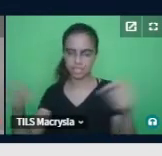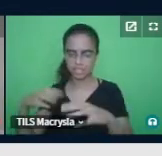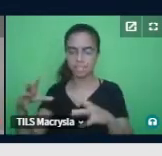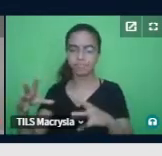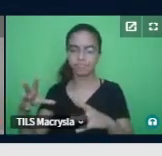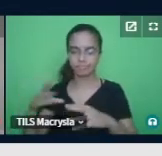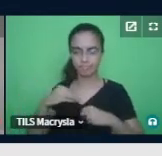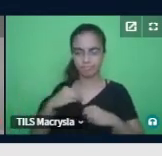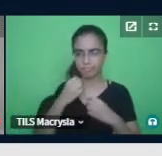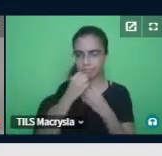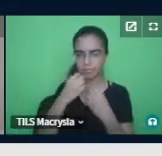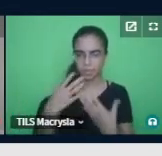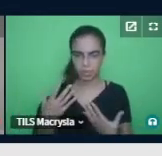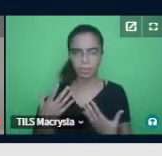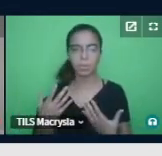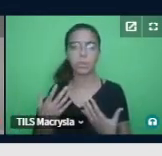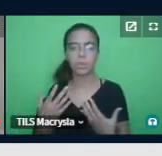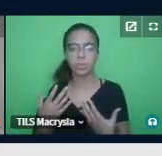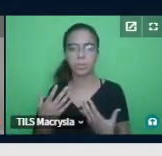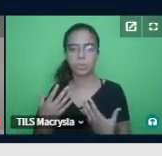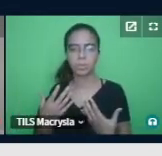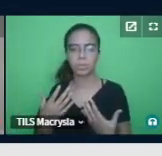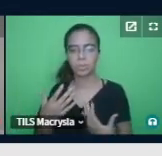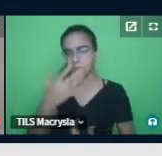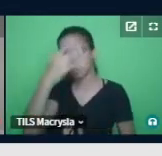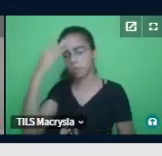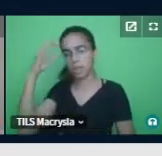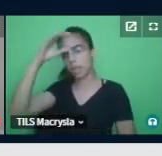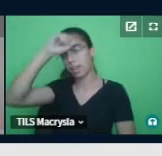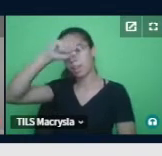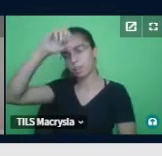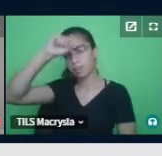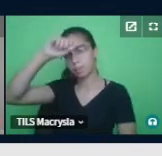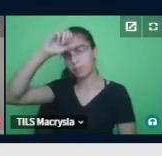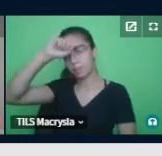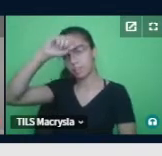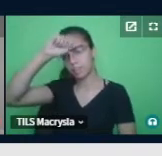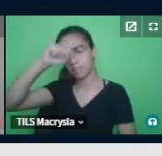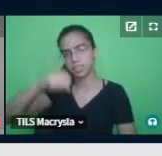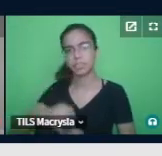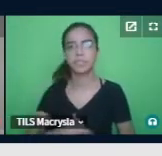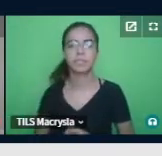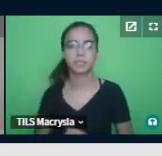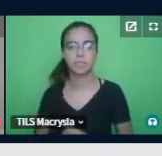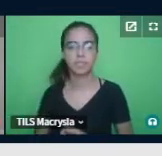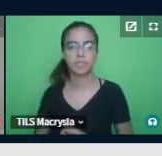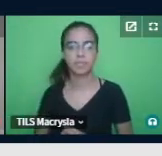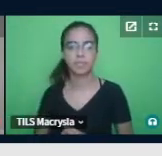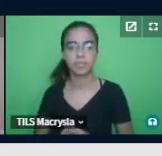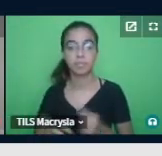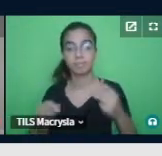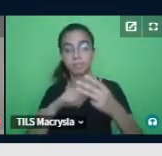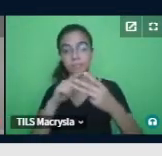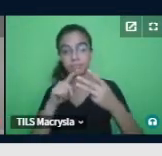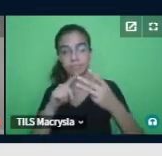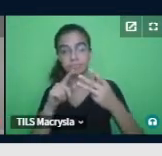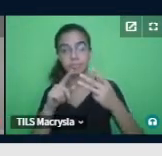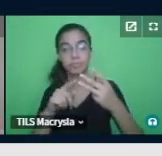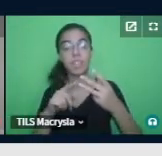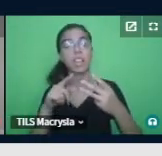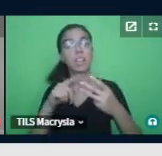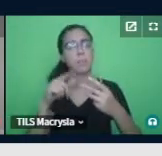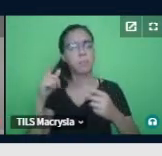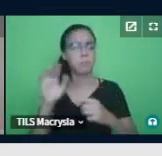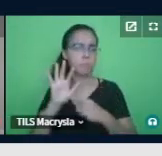estratégias provenientes da abordagem multissensorial no ensino de línguas, a abordagem multissensorial ela surgiu